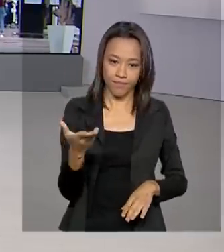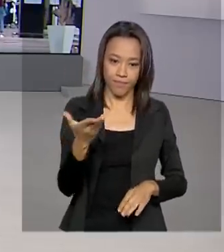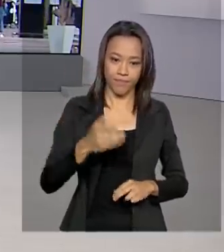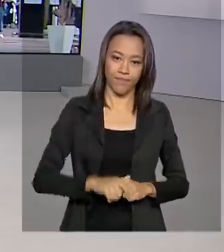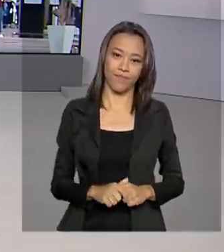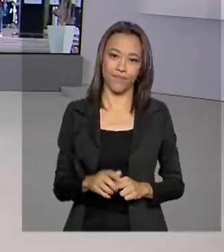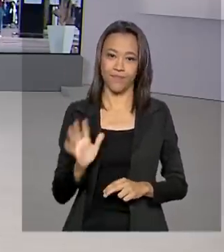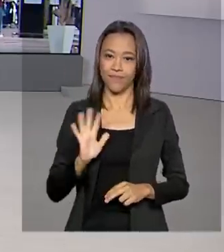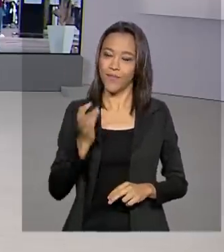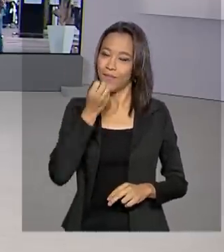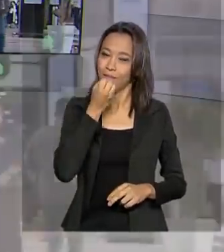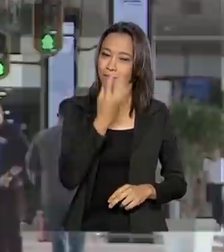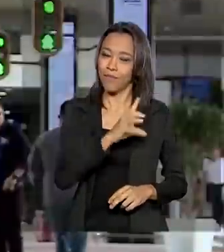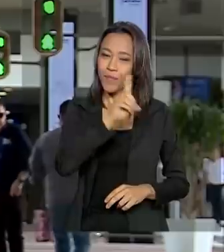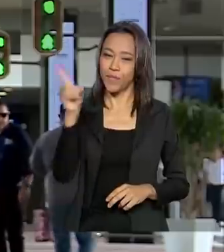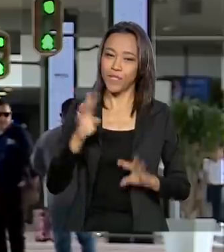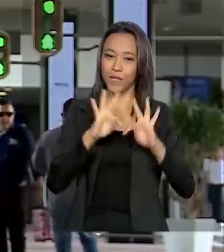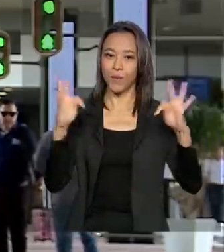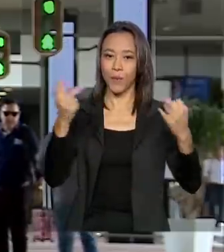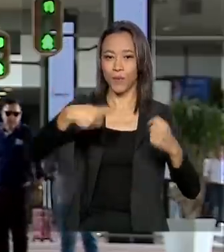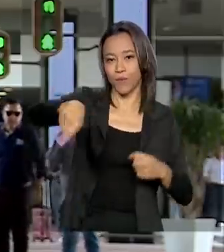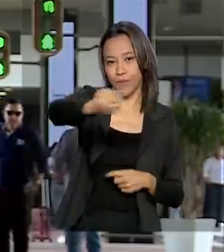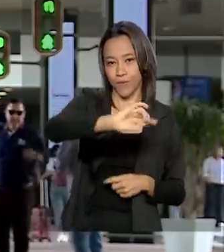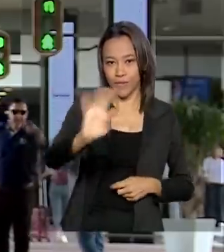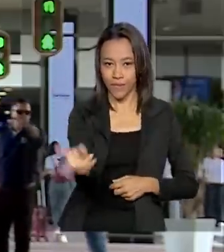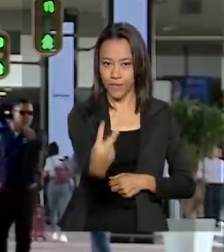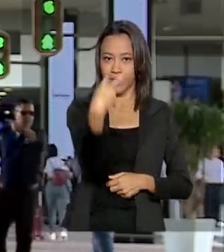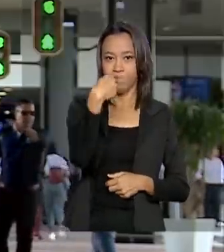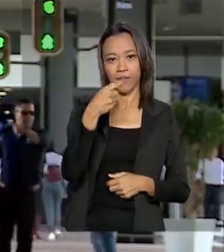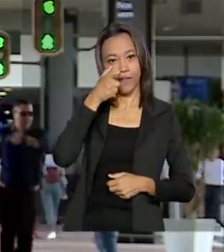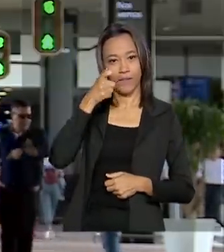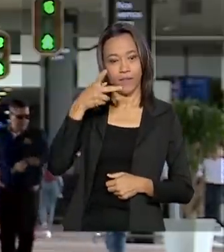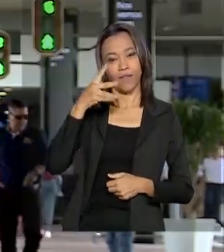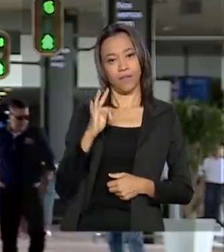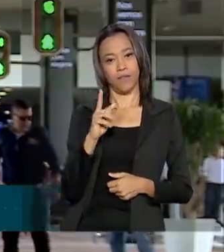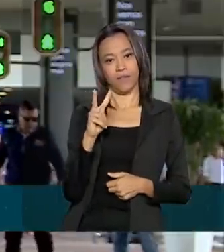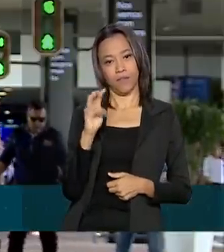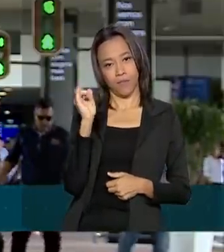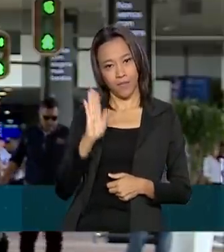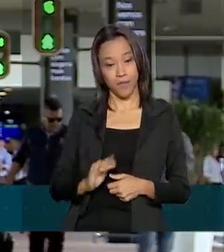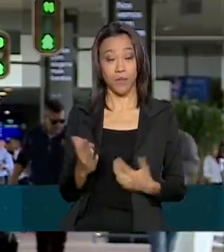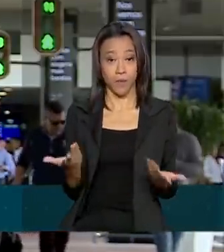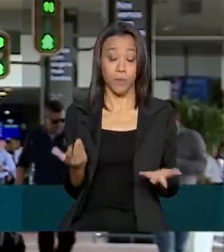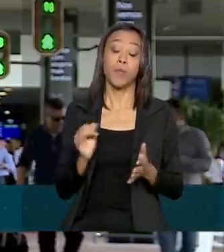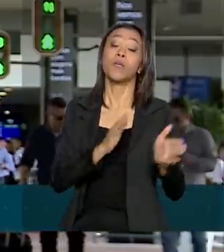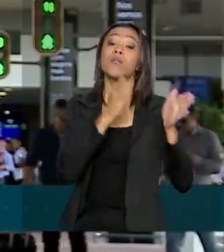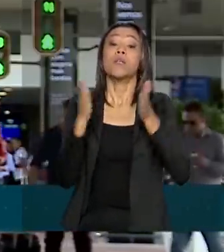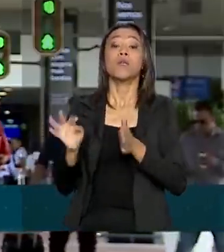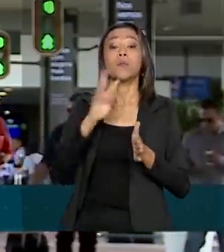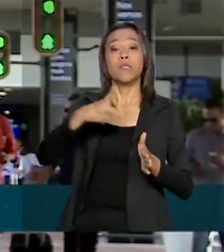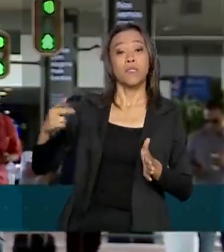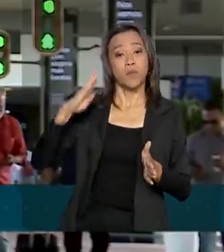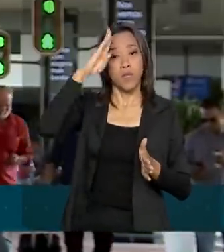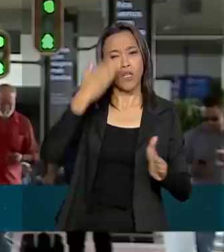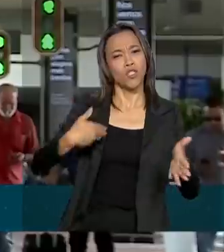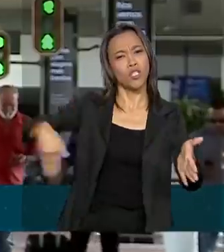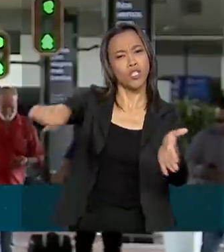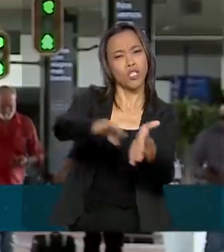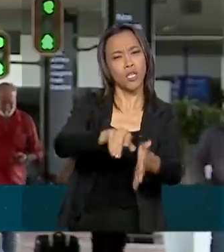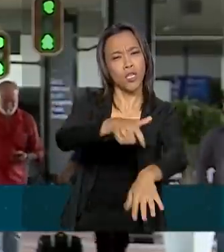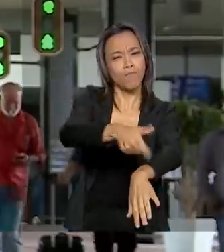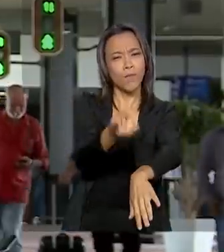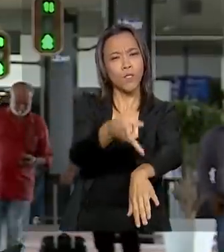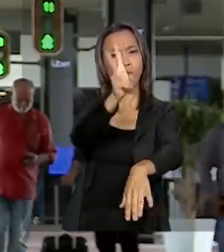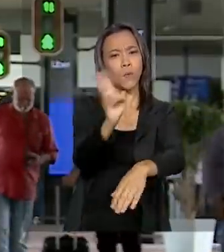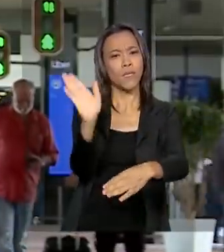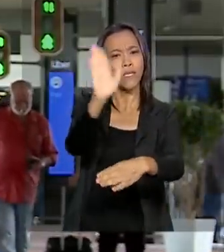Olá, Renata, bom dia. Bom dia a todos que nos acompanham aqui na TV Brasil. O presidente Jair Bolsonaro deve chegar a Belo Horizonte por volta das duas da